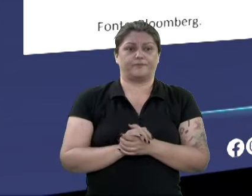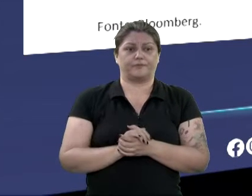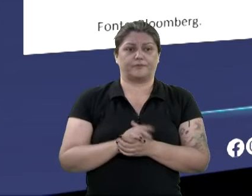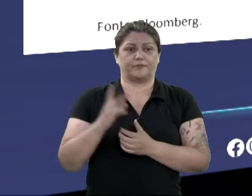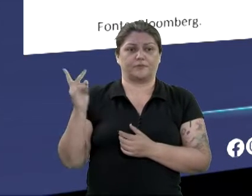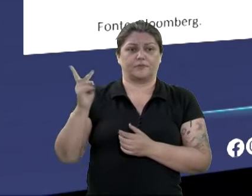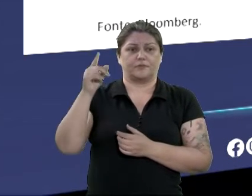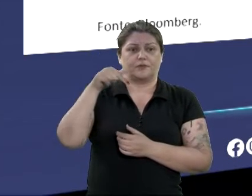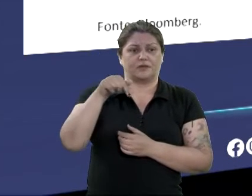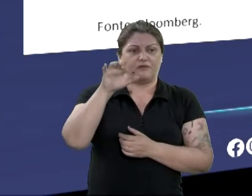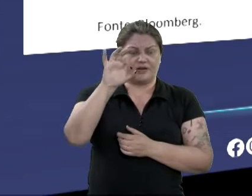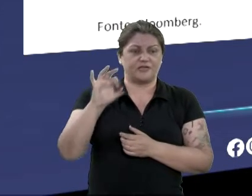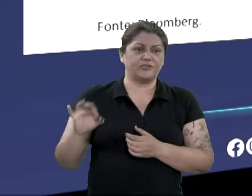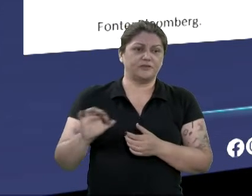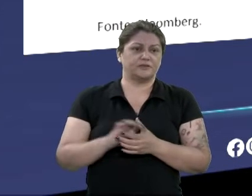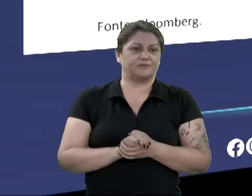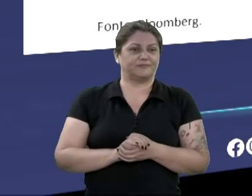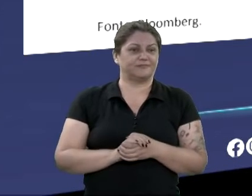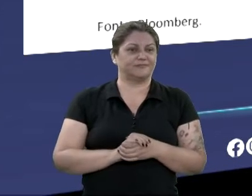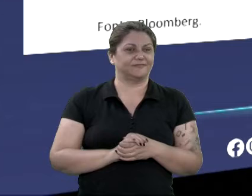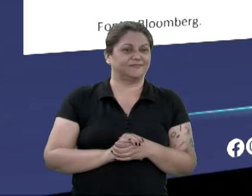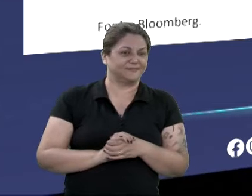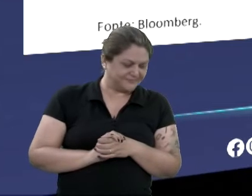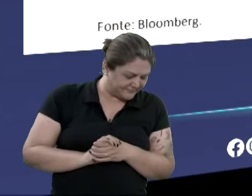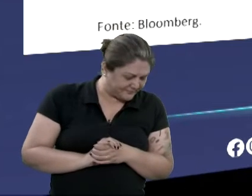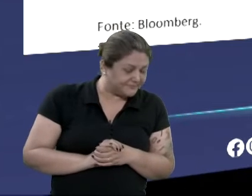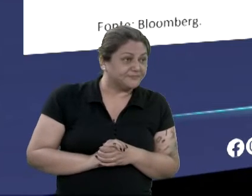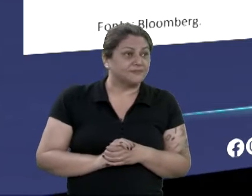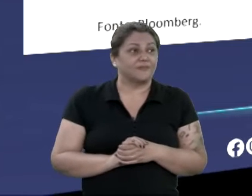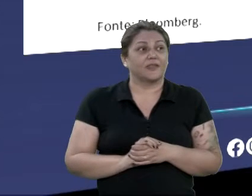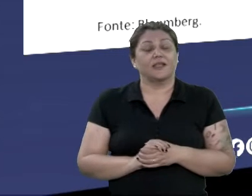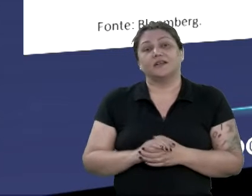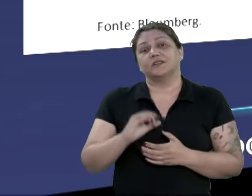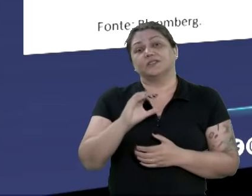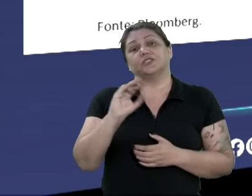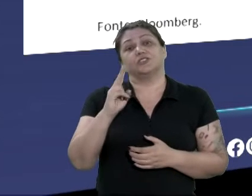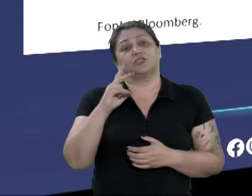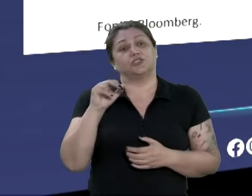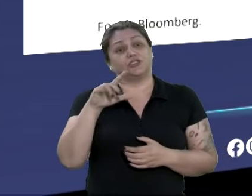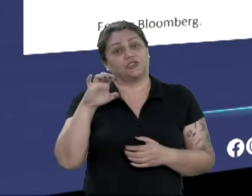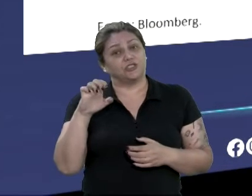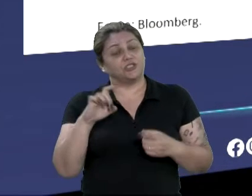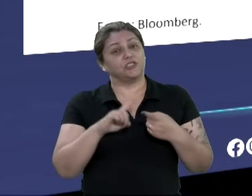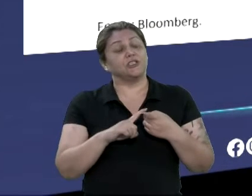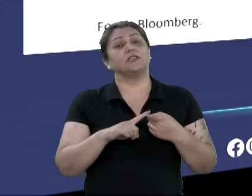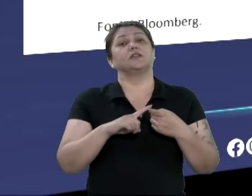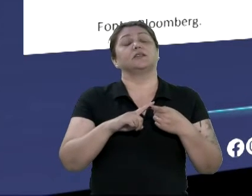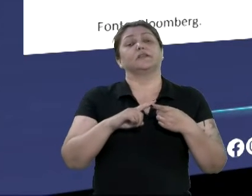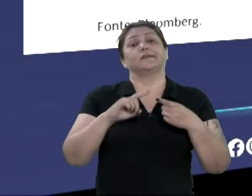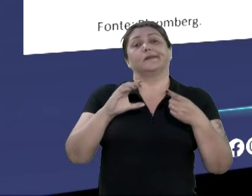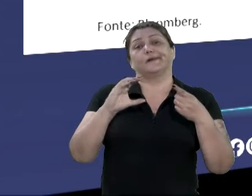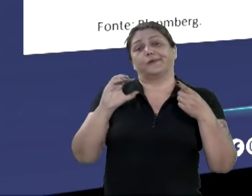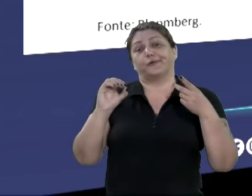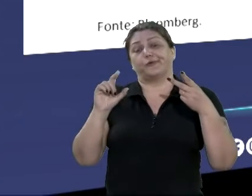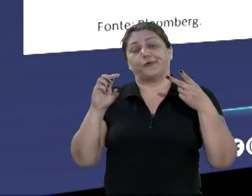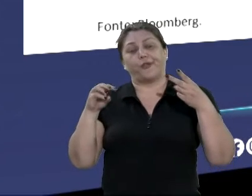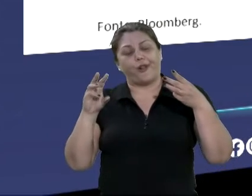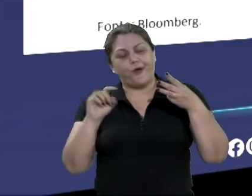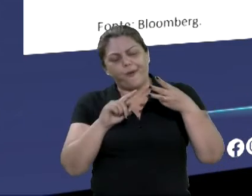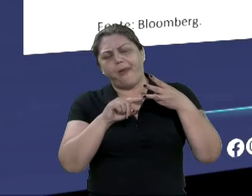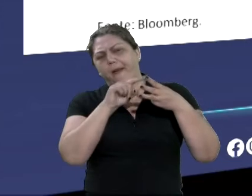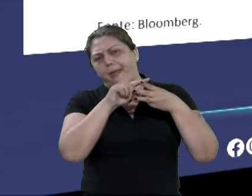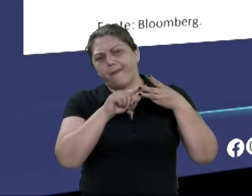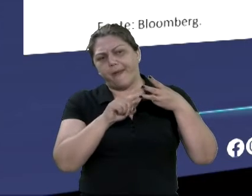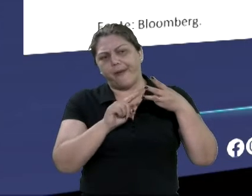7%, enquanto o Chile desvalorizou 10% da sua moeda, a Colômbia 12%, a Venezuela 78%.